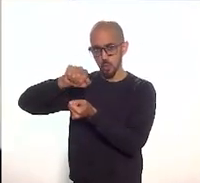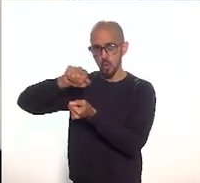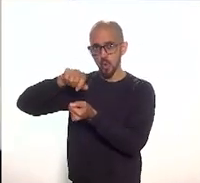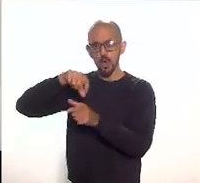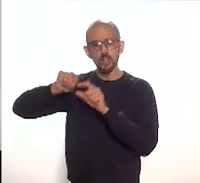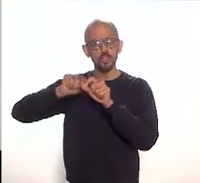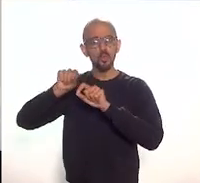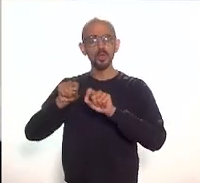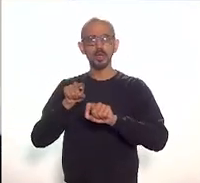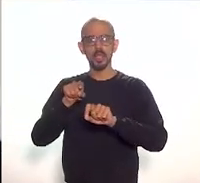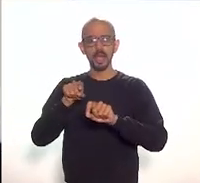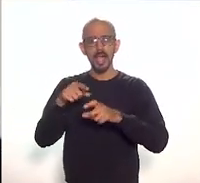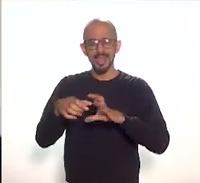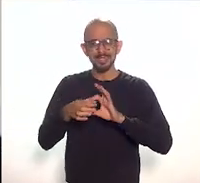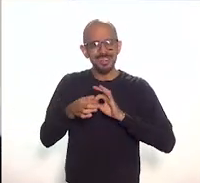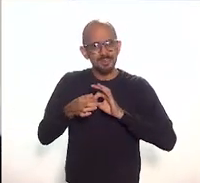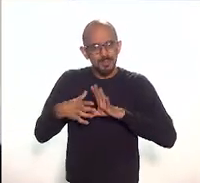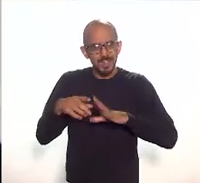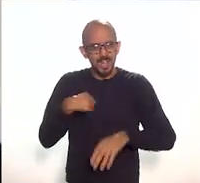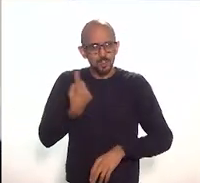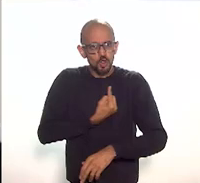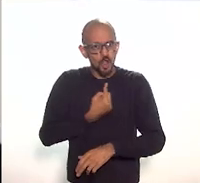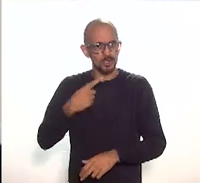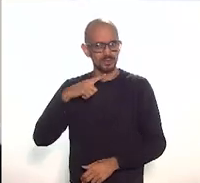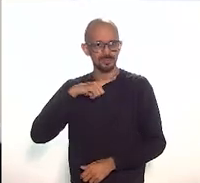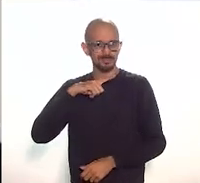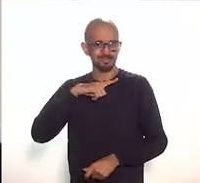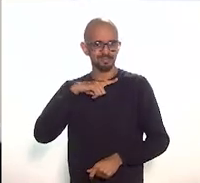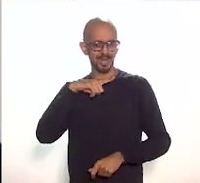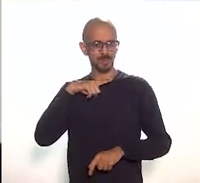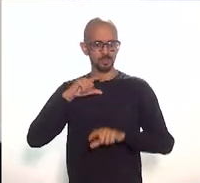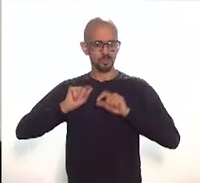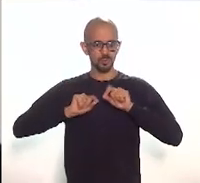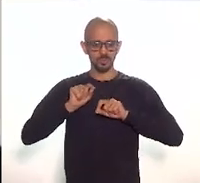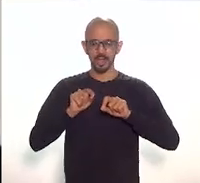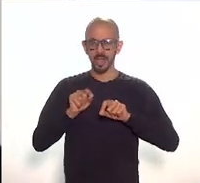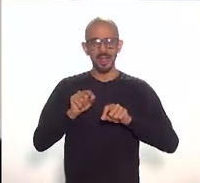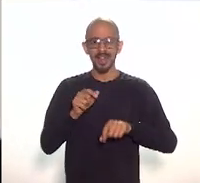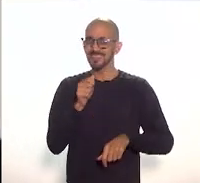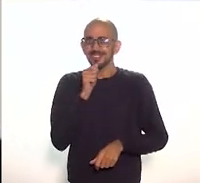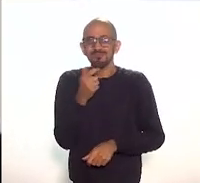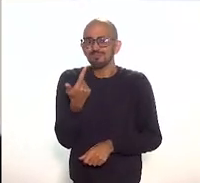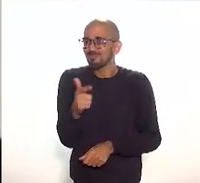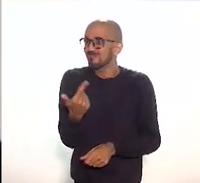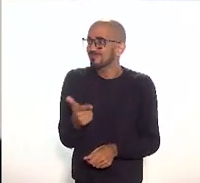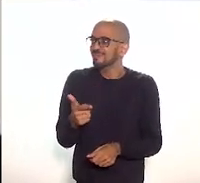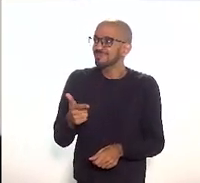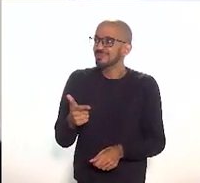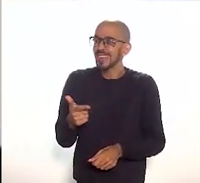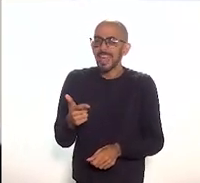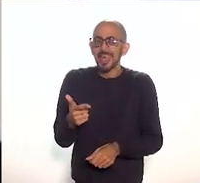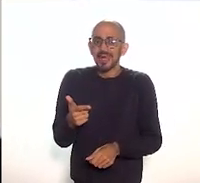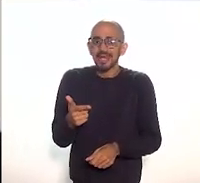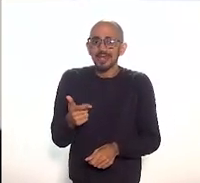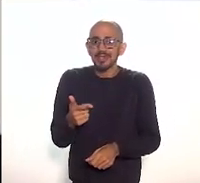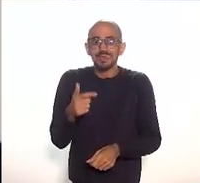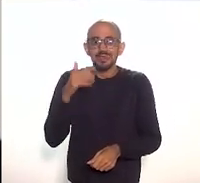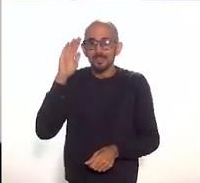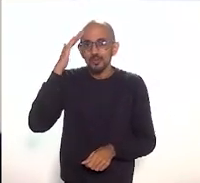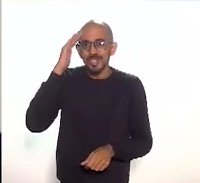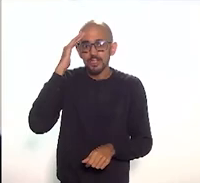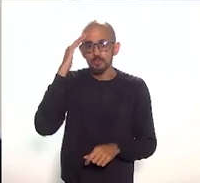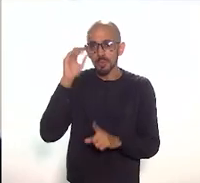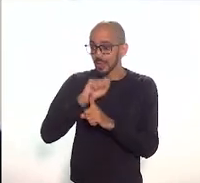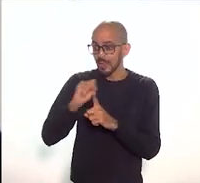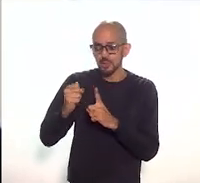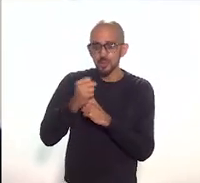chancela que a gente tem, ela não está entronizada na sociedade fluminense, e especificamente na cidade